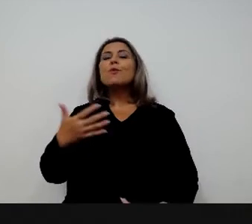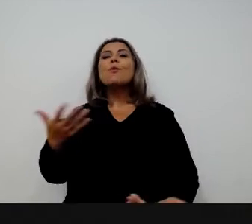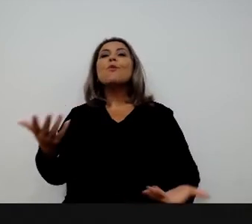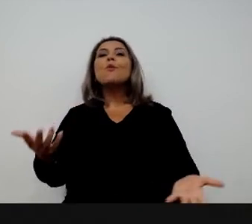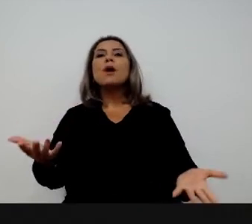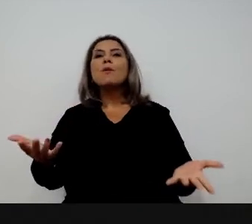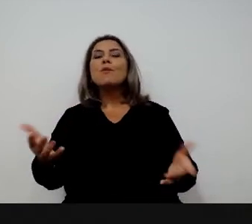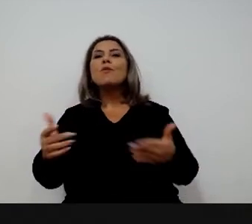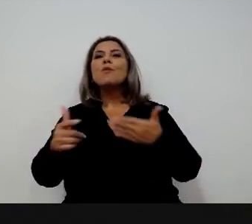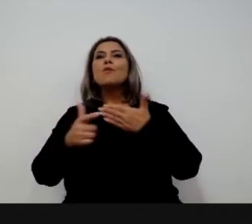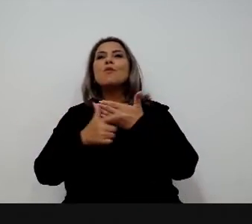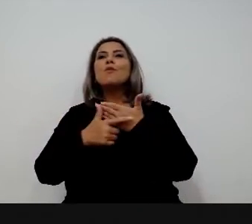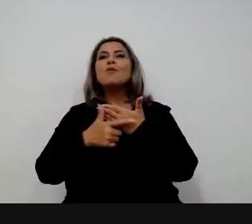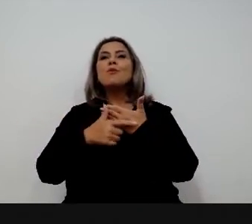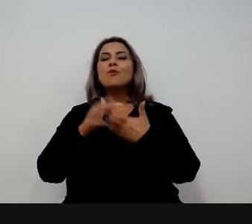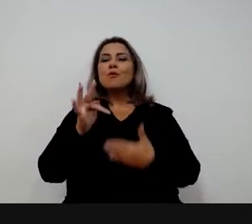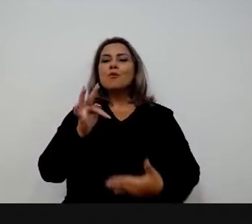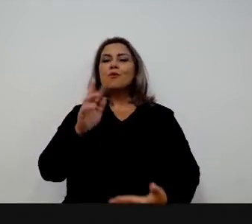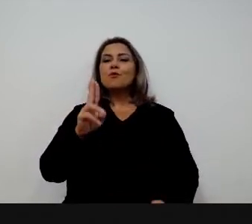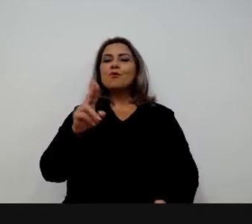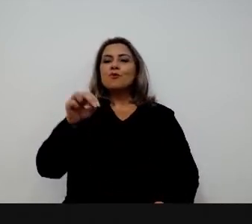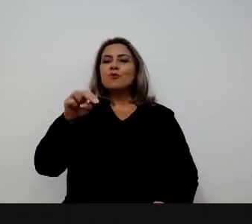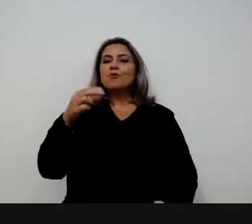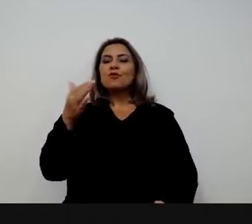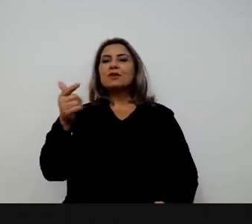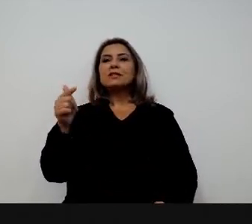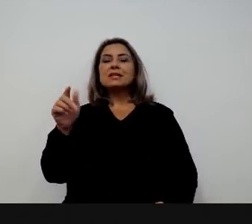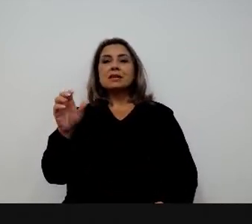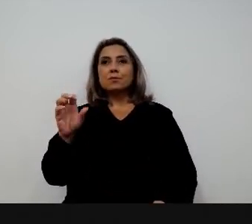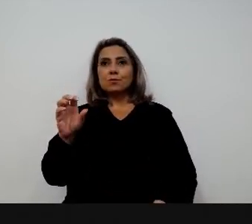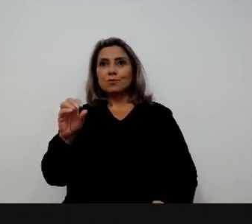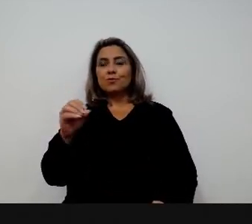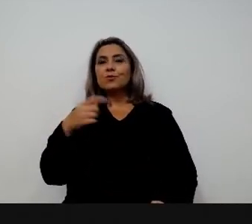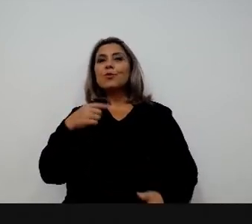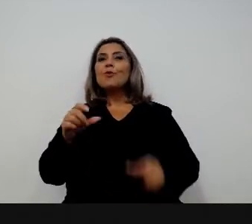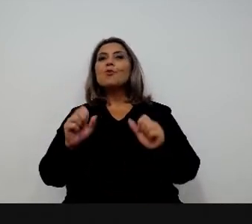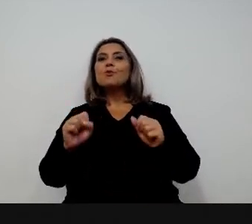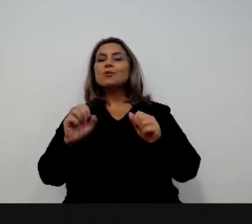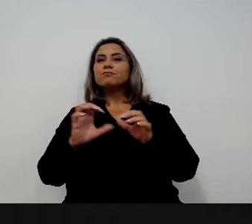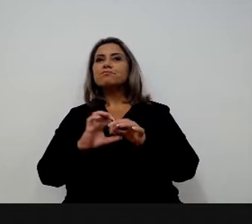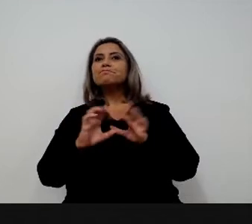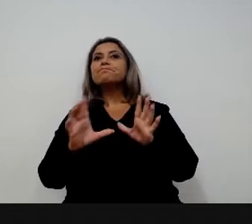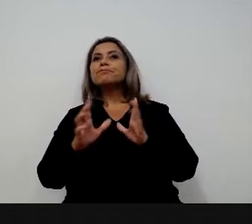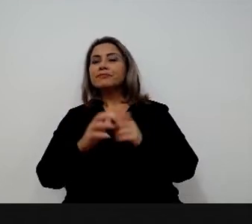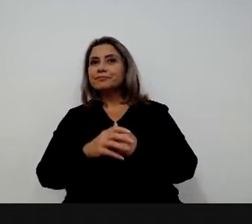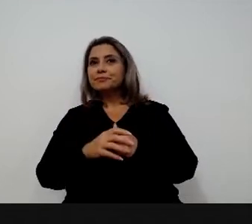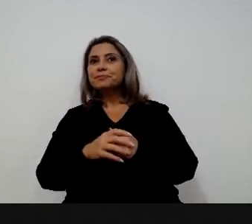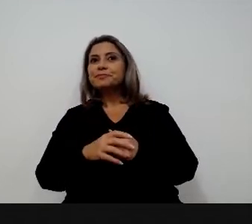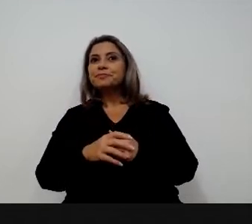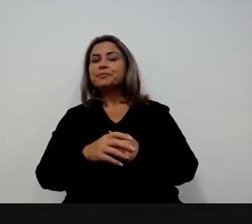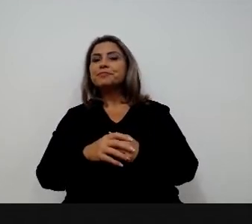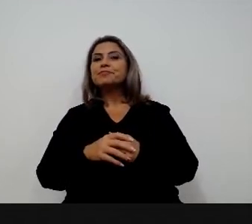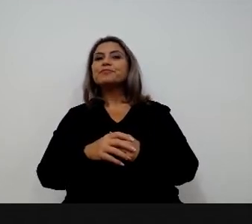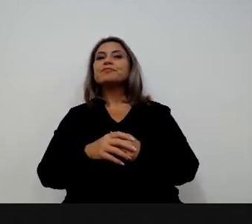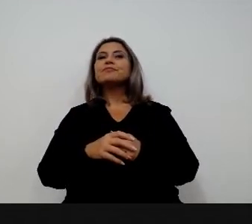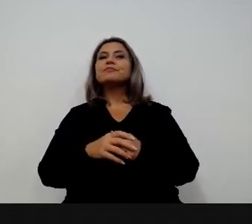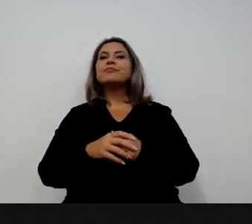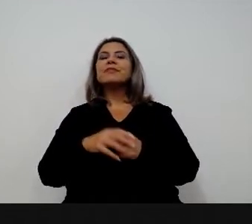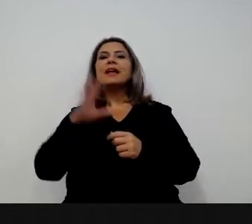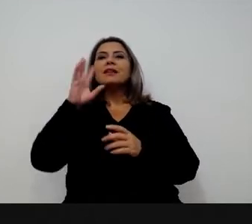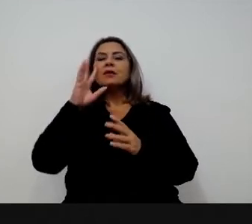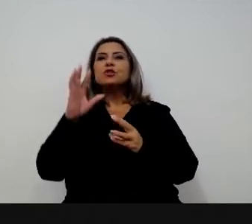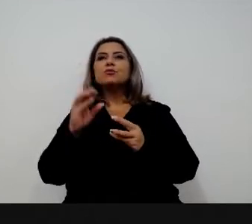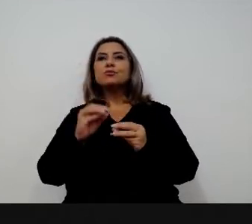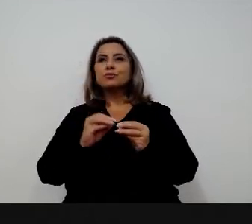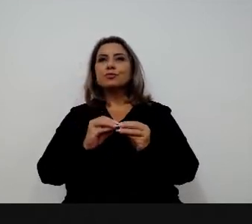quais são as funções que estão mais propícias a serem automatizadas e quais que estão menos propícias a serem automatizadas. E essas foram algumas